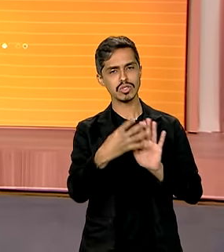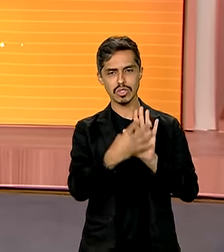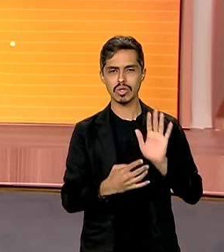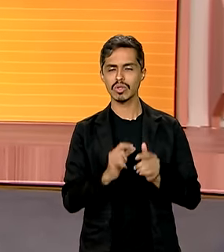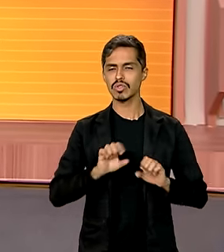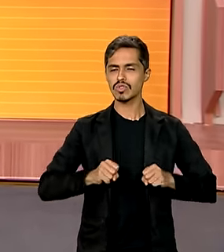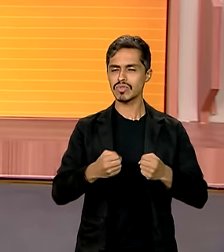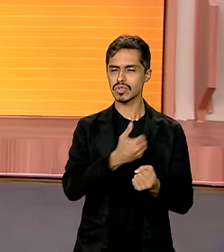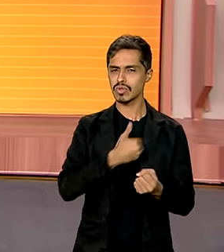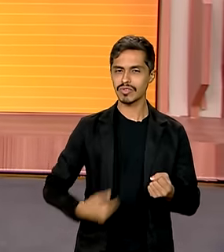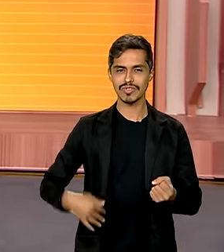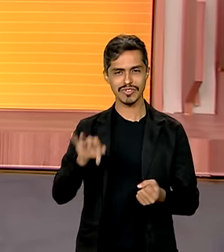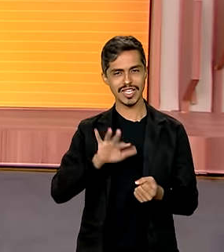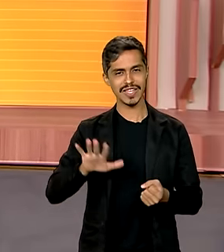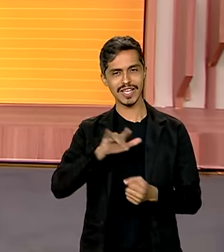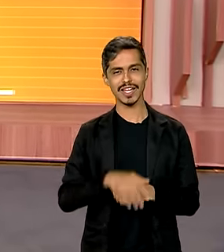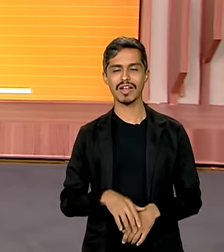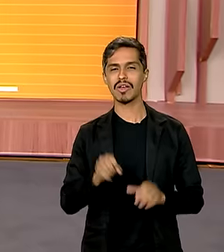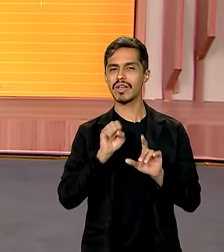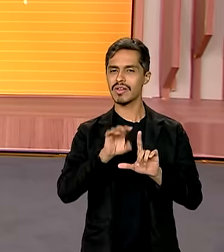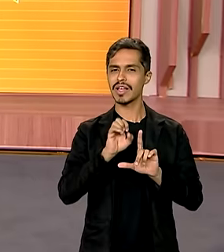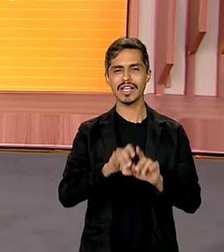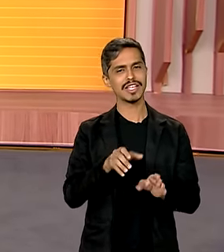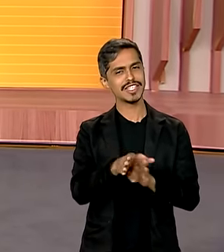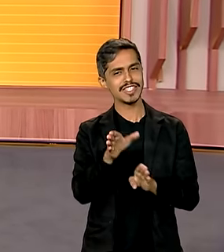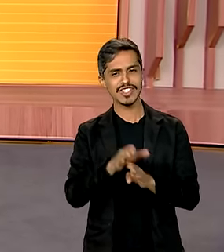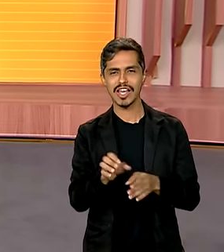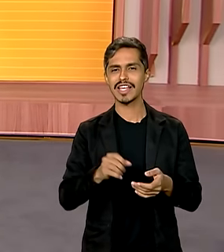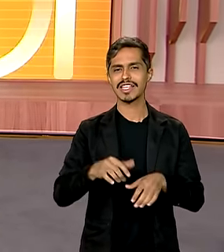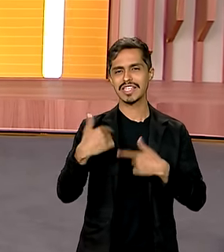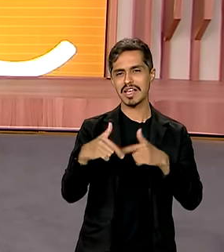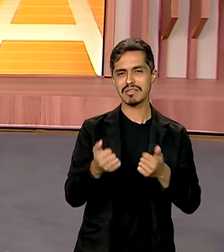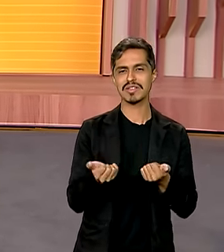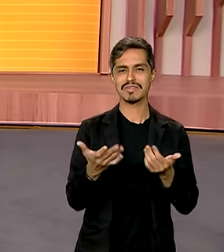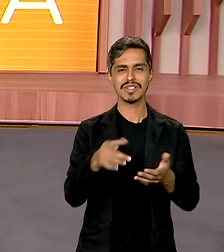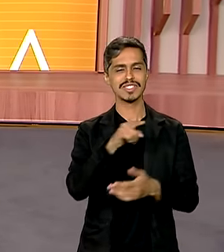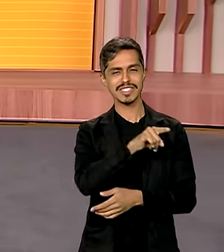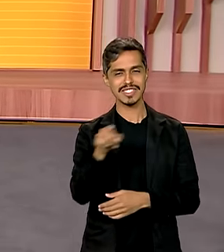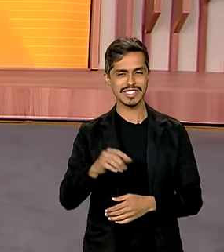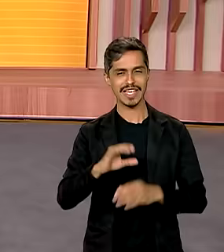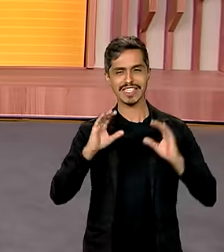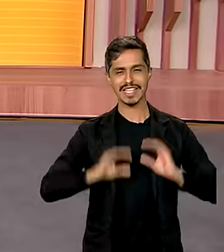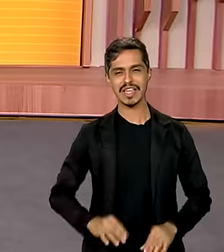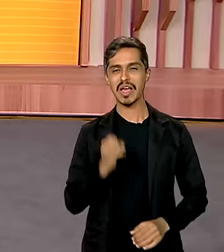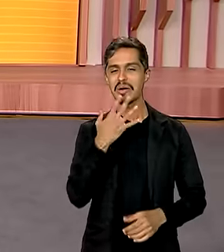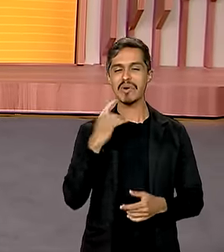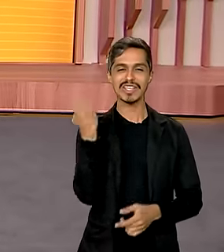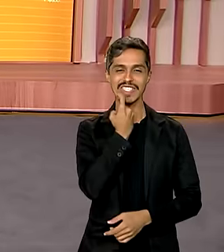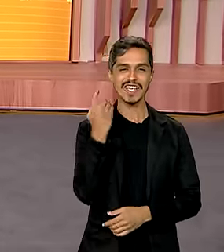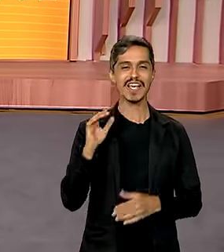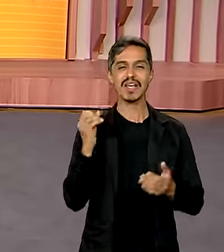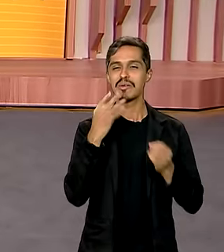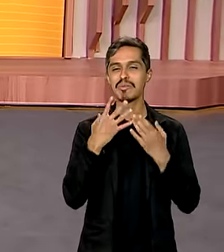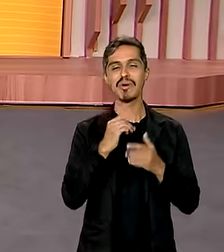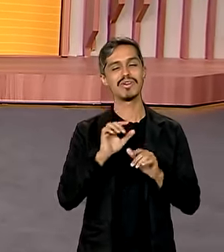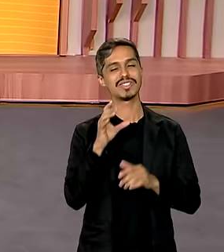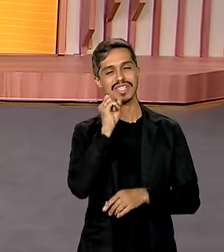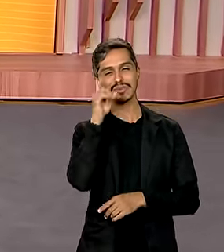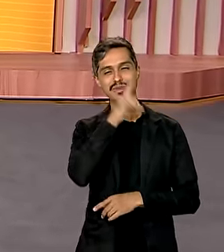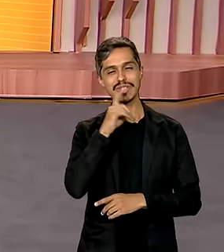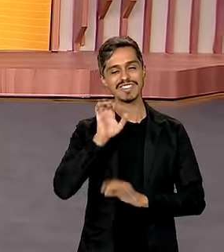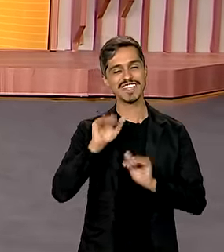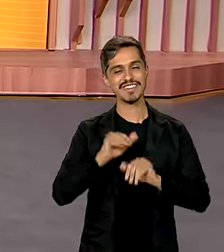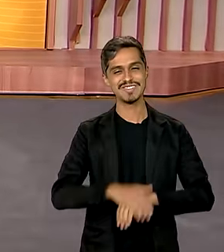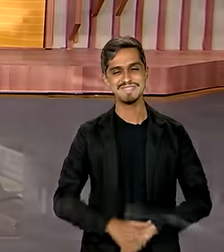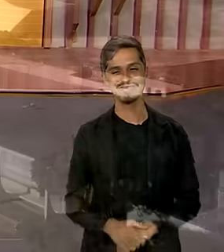do governo federal, eventos ao vivo, dicas, serviços para você, cidadão. Uma ótima sexta-feira, bom fim de semana. Tchau!